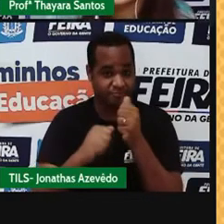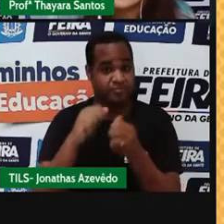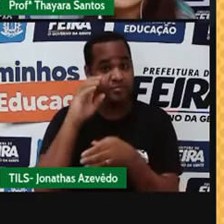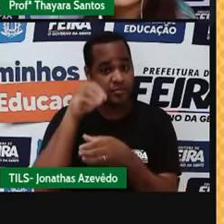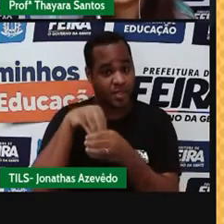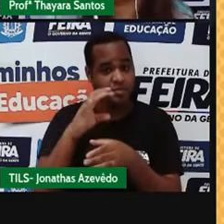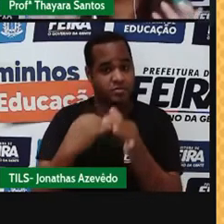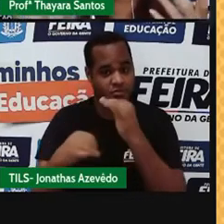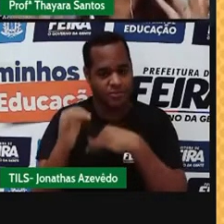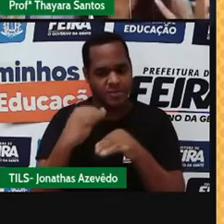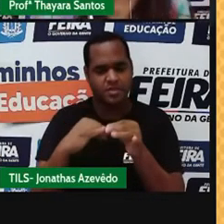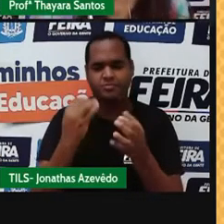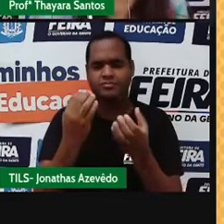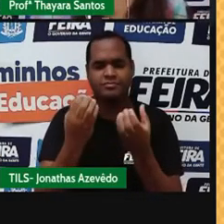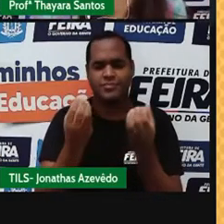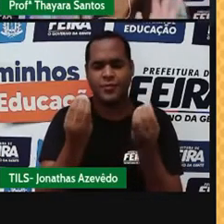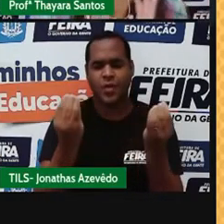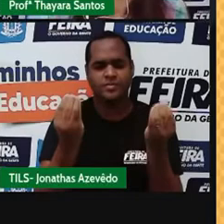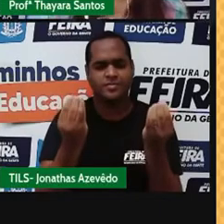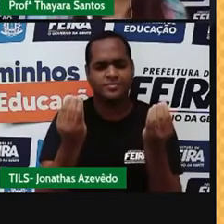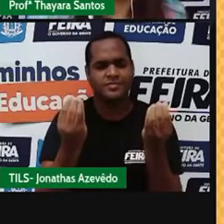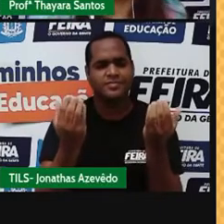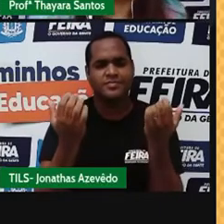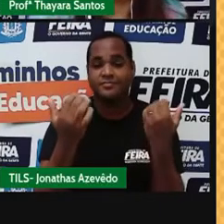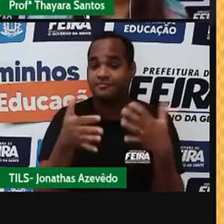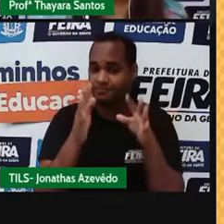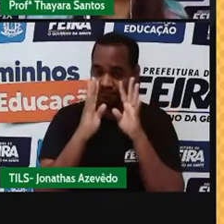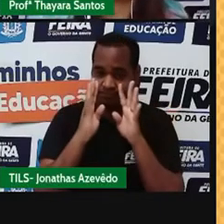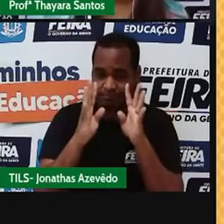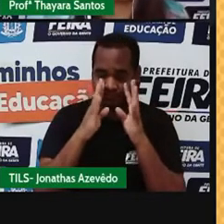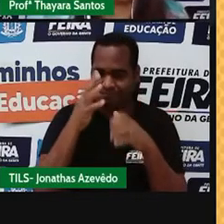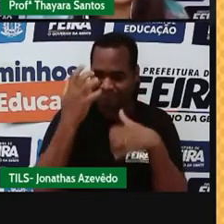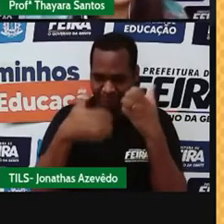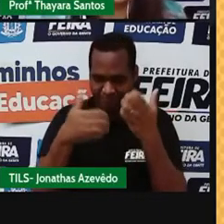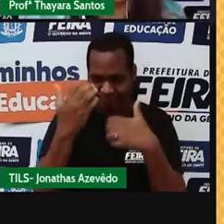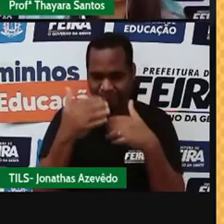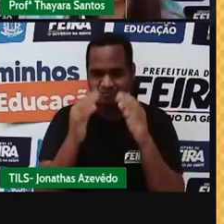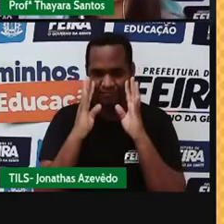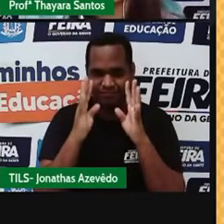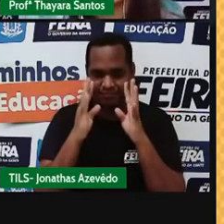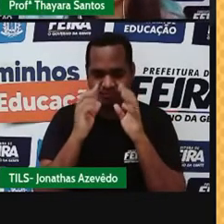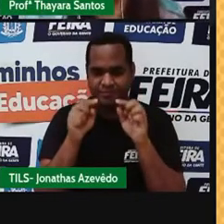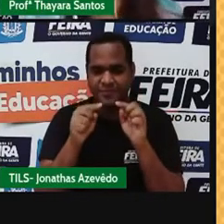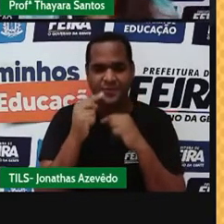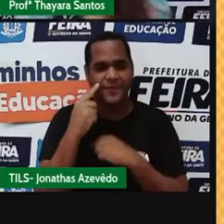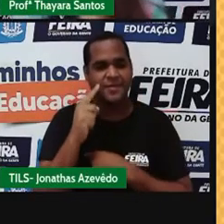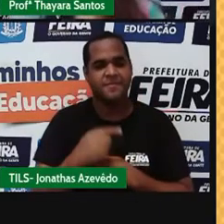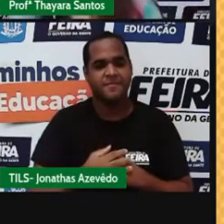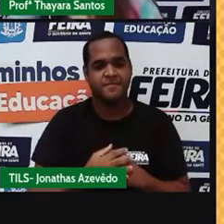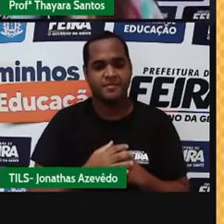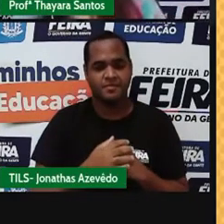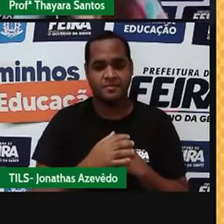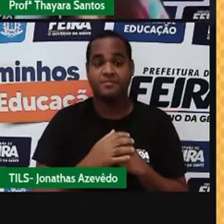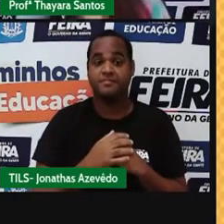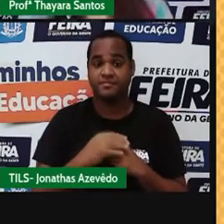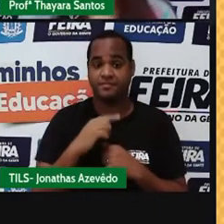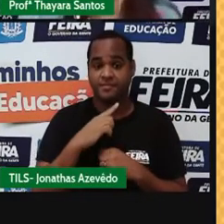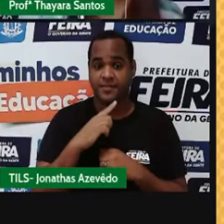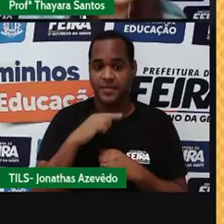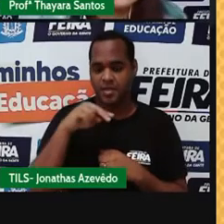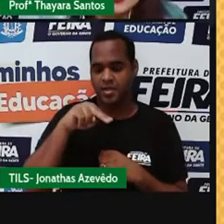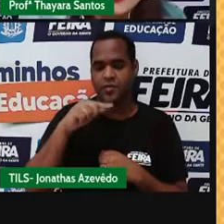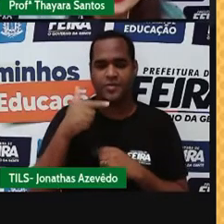químico. Como assim, Pró? Preste atenção nesses exemplos que eu coloquei aí para vocês. Então, a gente tem aqui o gás